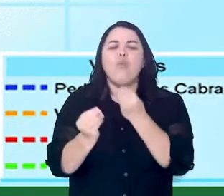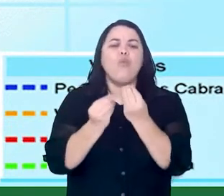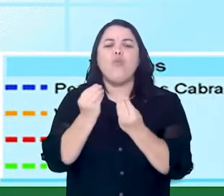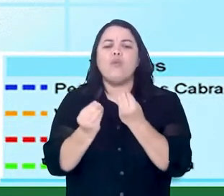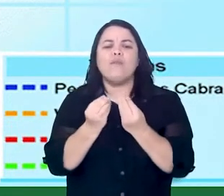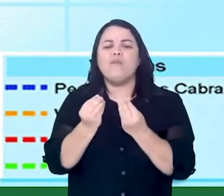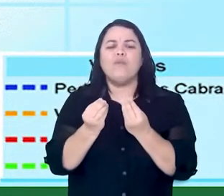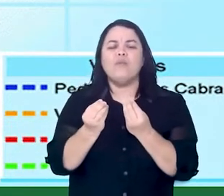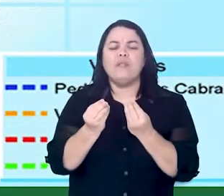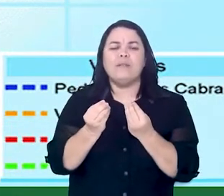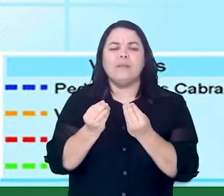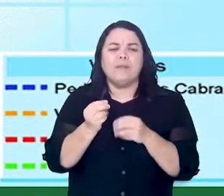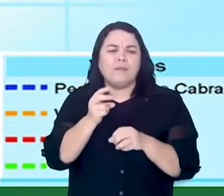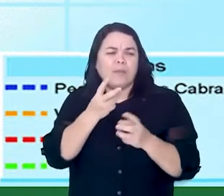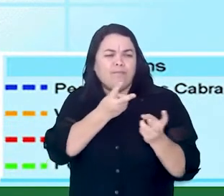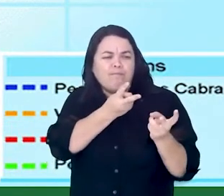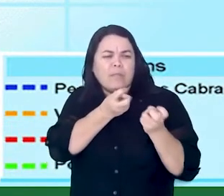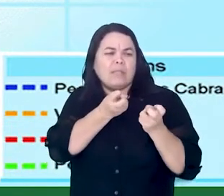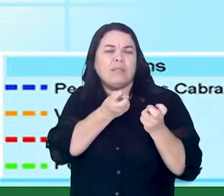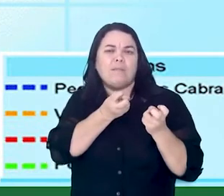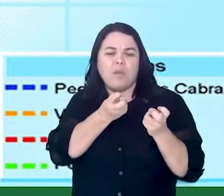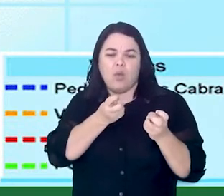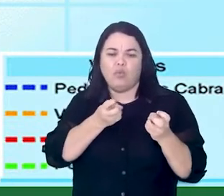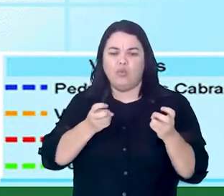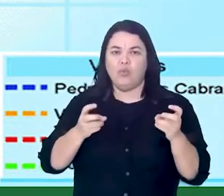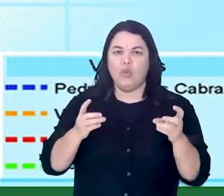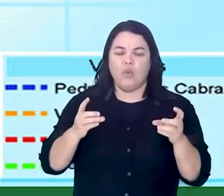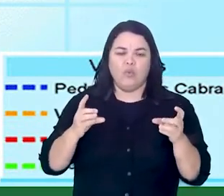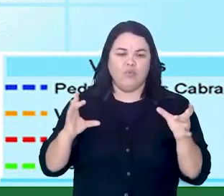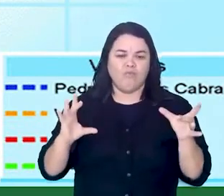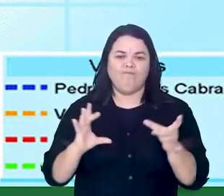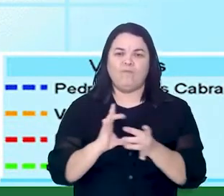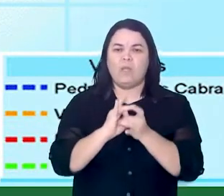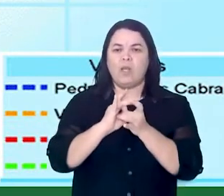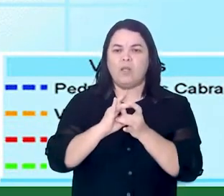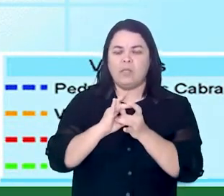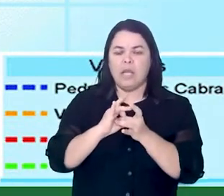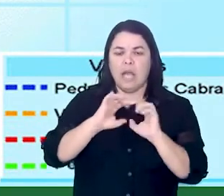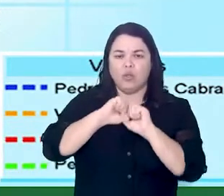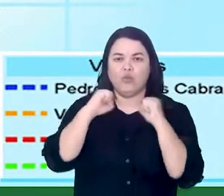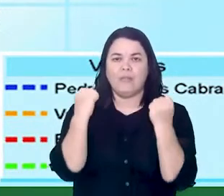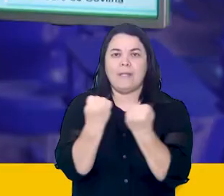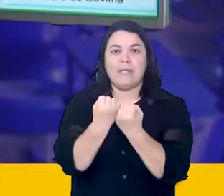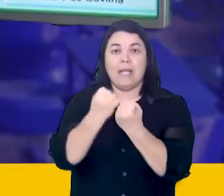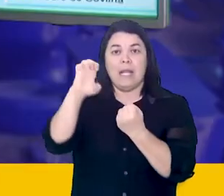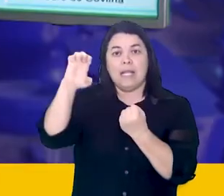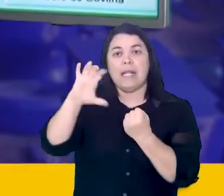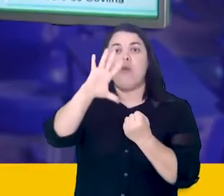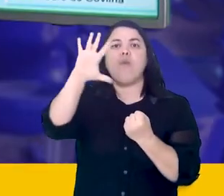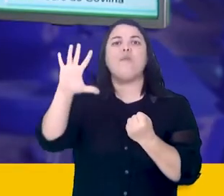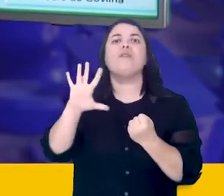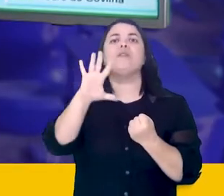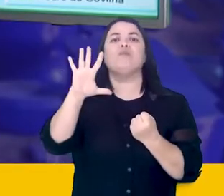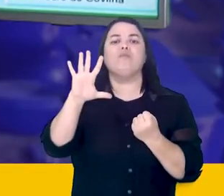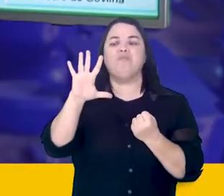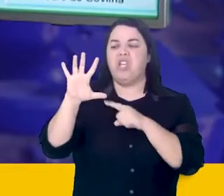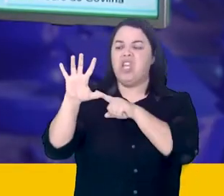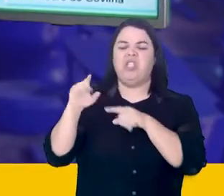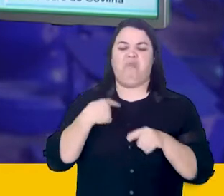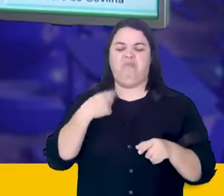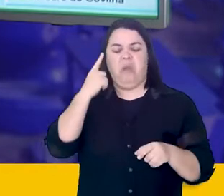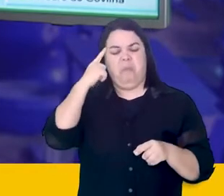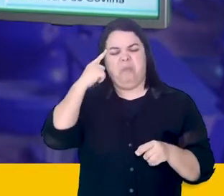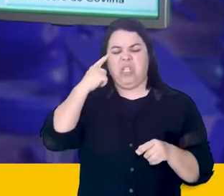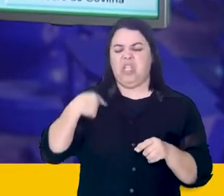desta, dessas sociedades. O olhar principalmente europeu. O olhar de superioridade.